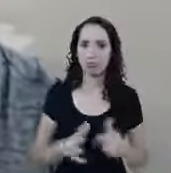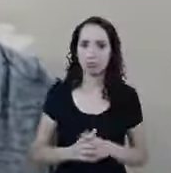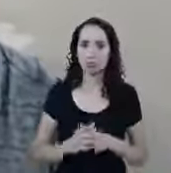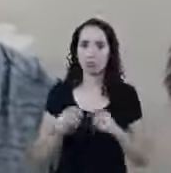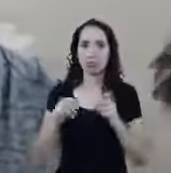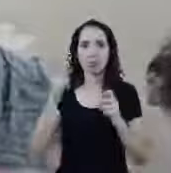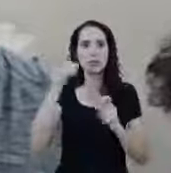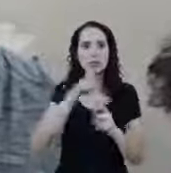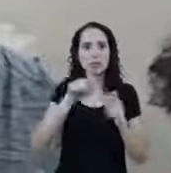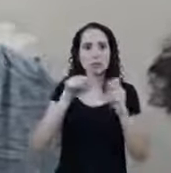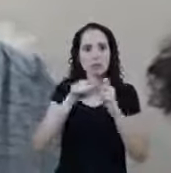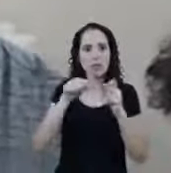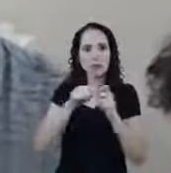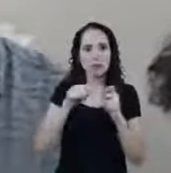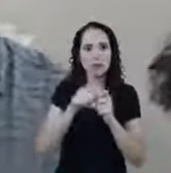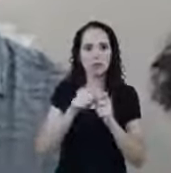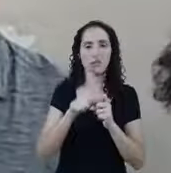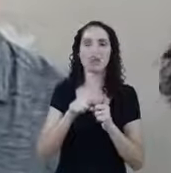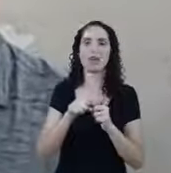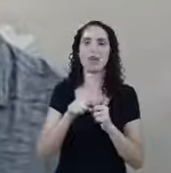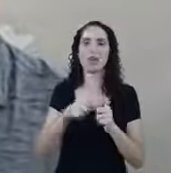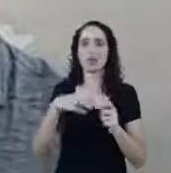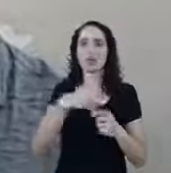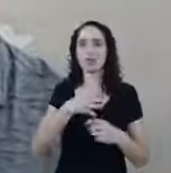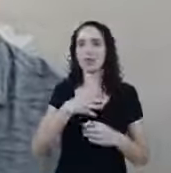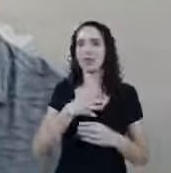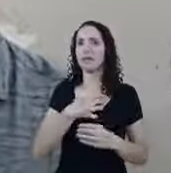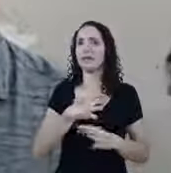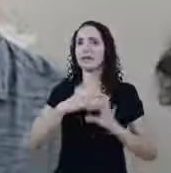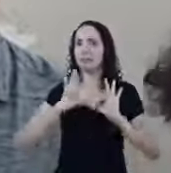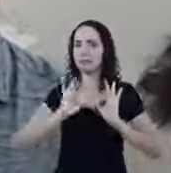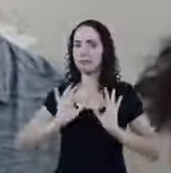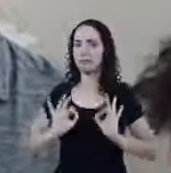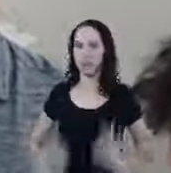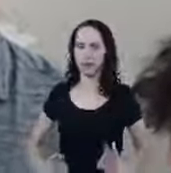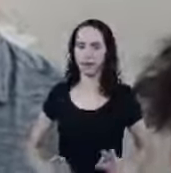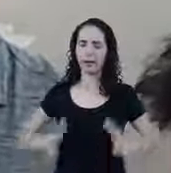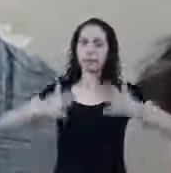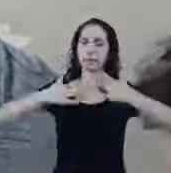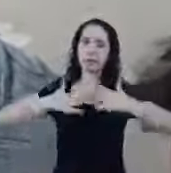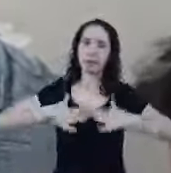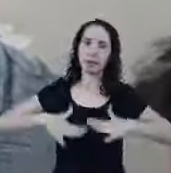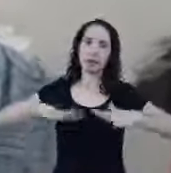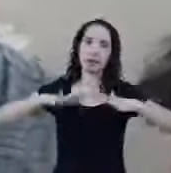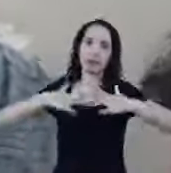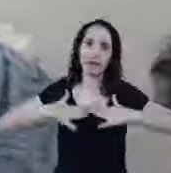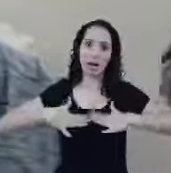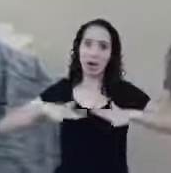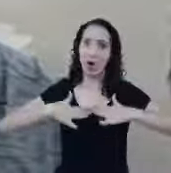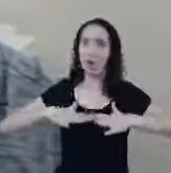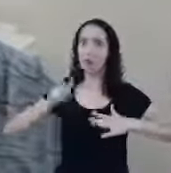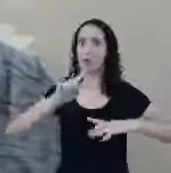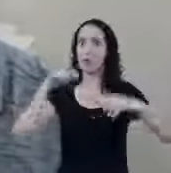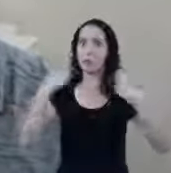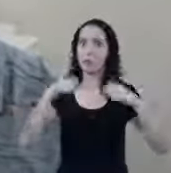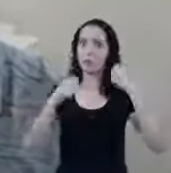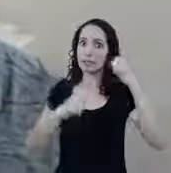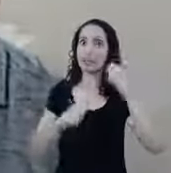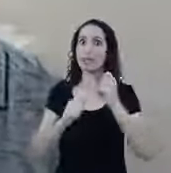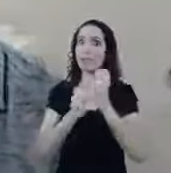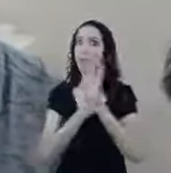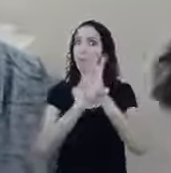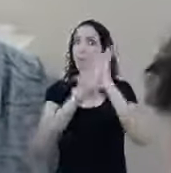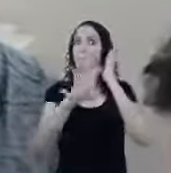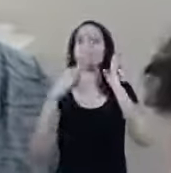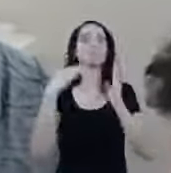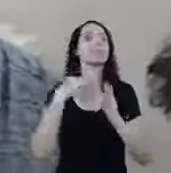fazer De modo Uniforme Ordenado É ordenado Esse trâmite Não precisa Ir para as filas